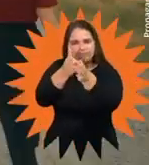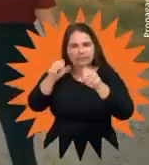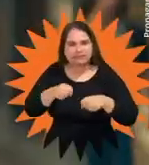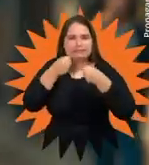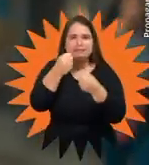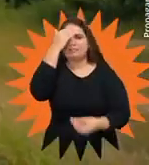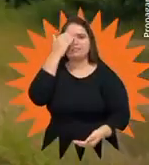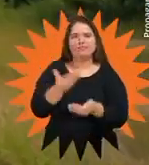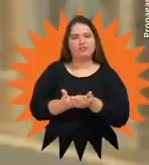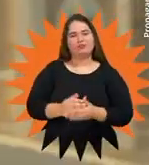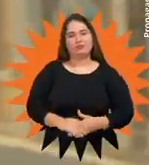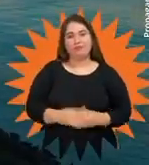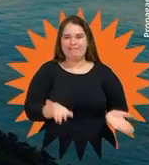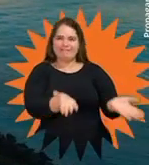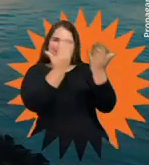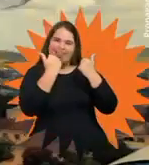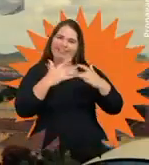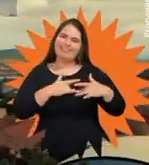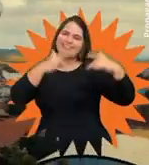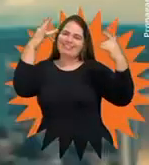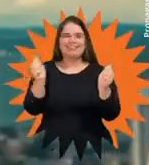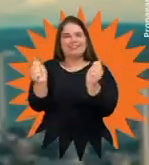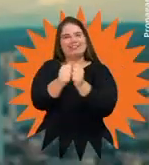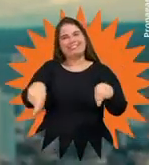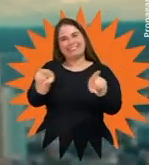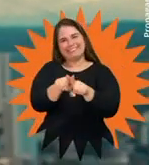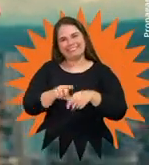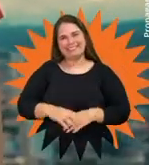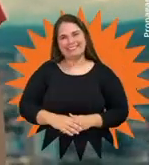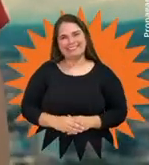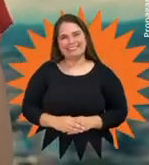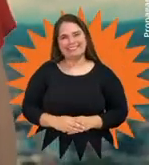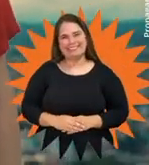frente, defendendo aquilo em que acredito. Vem com a gente que a solidariedade chega junto. A que a estar